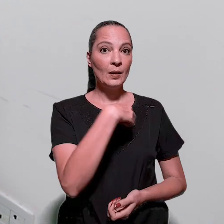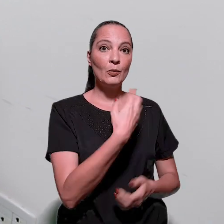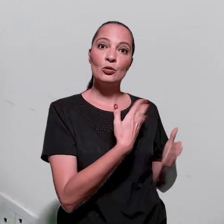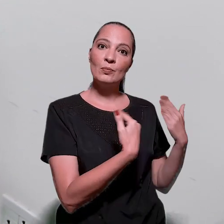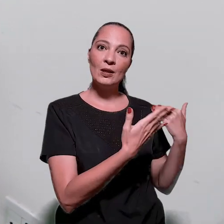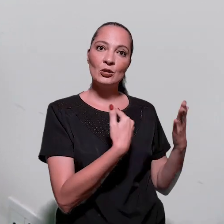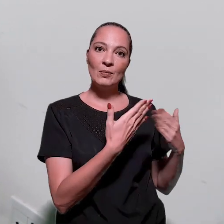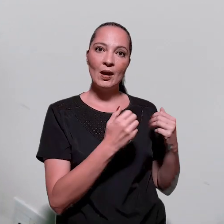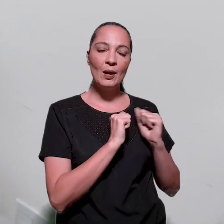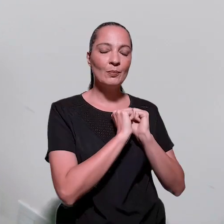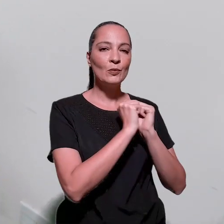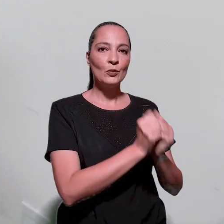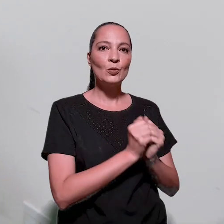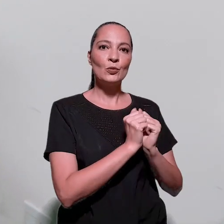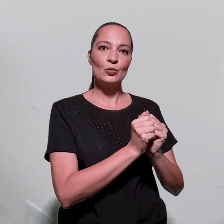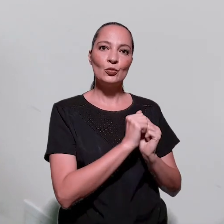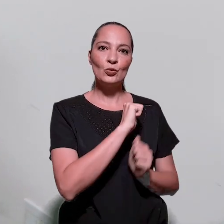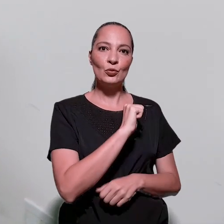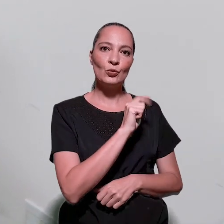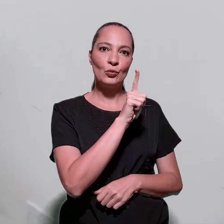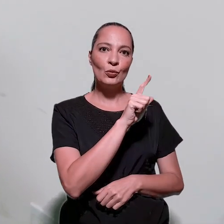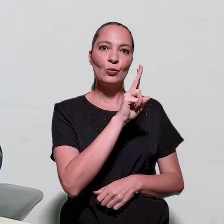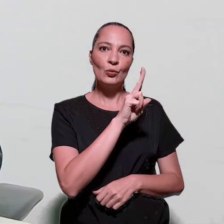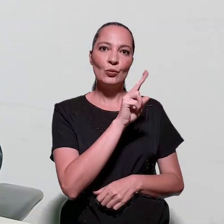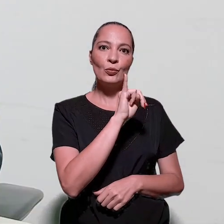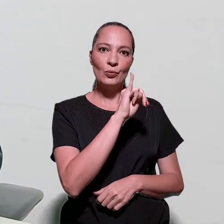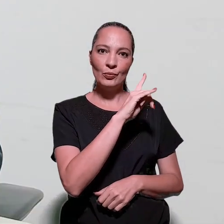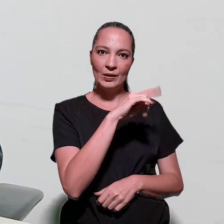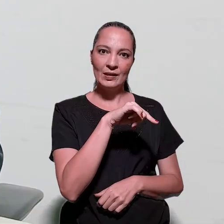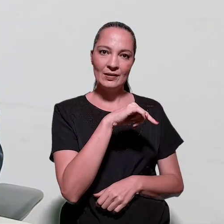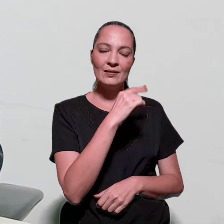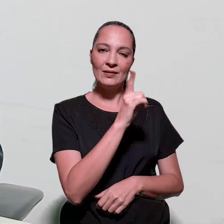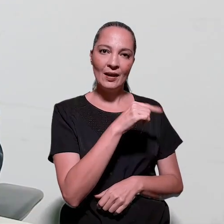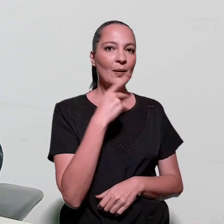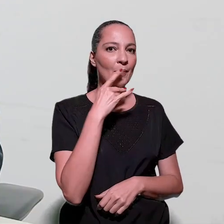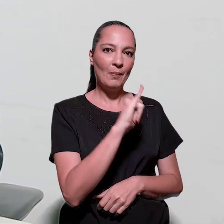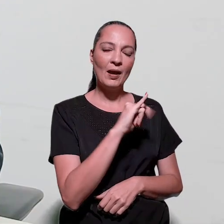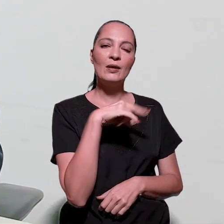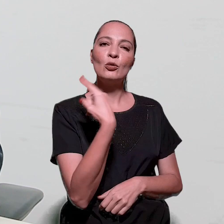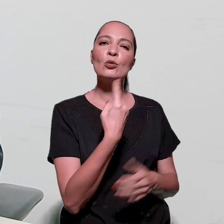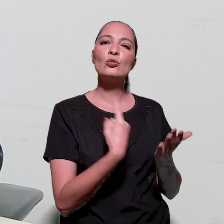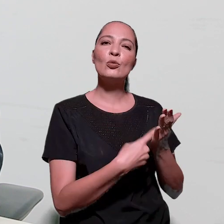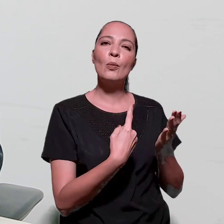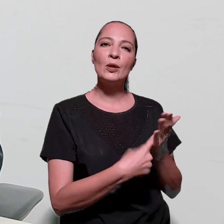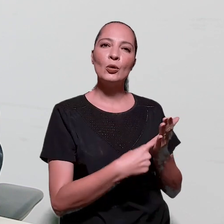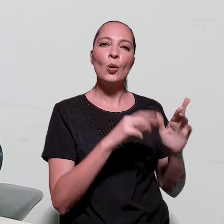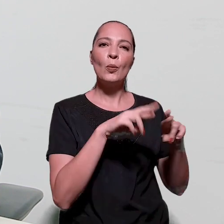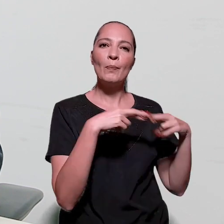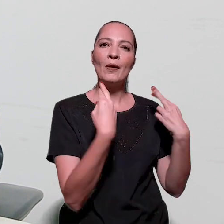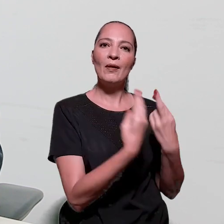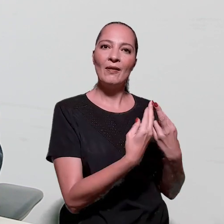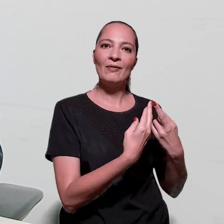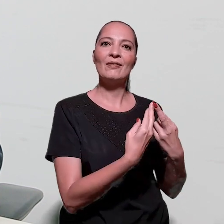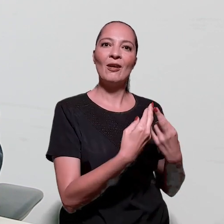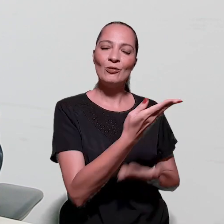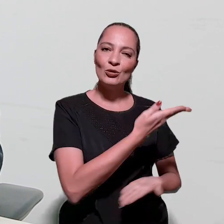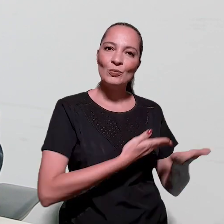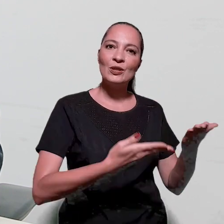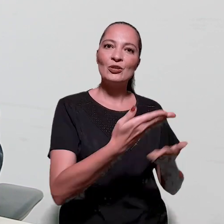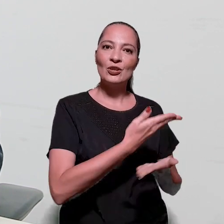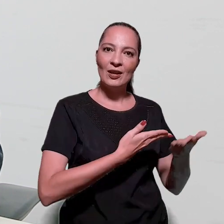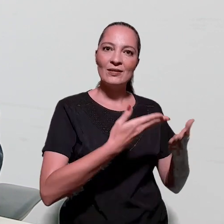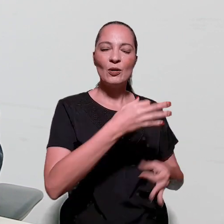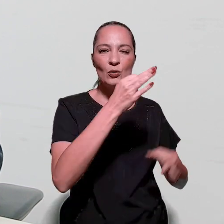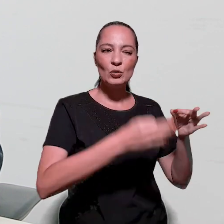Através de uma interlocução, de uma conversa com o Sr. Luizinho, agendamos a sessão de mediação extrajudicial híbrida, que